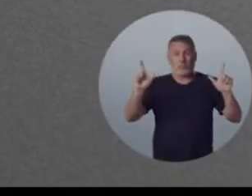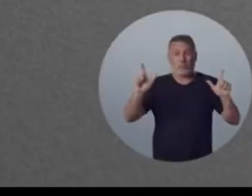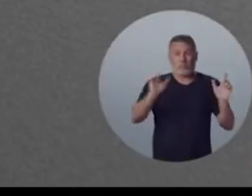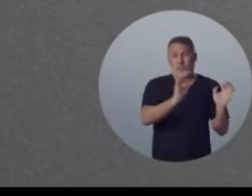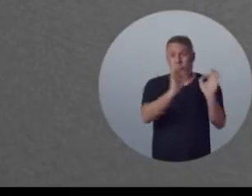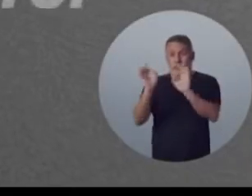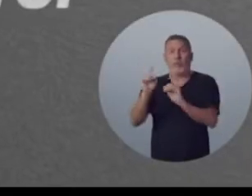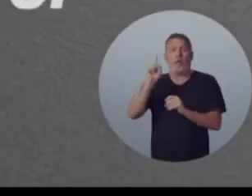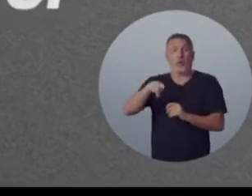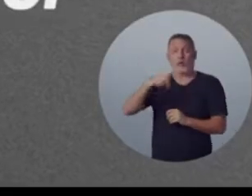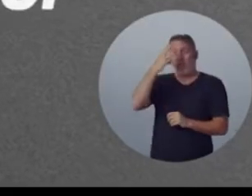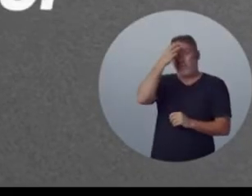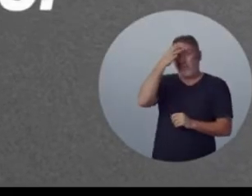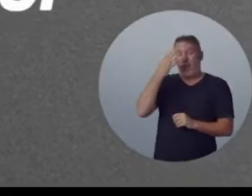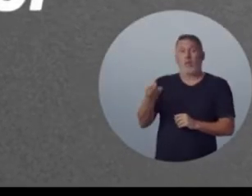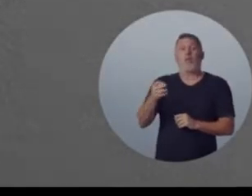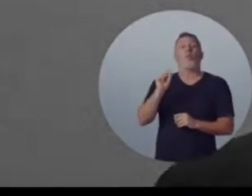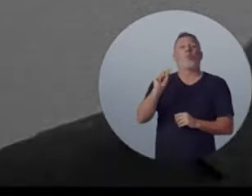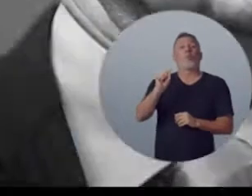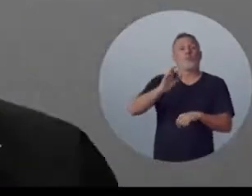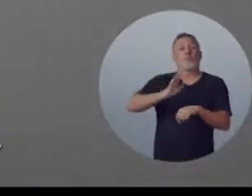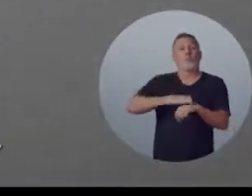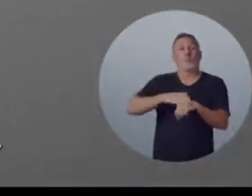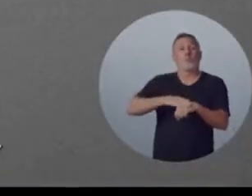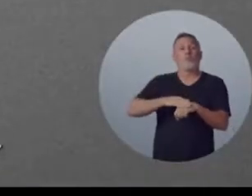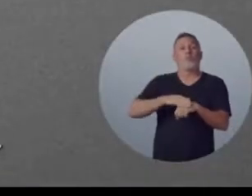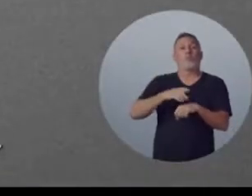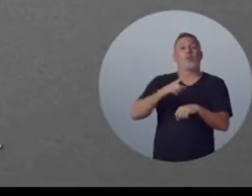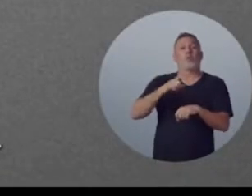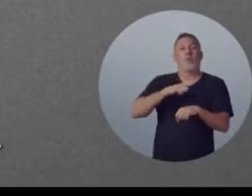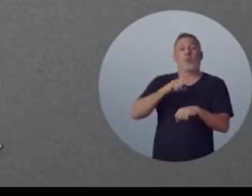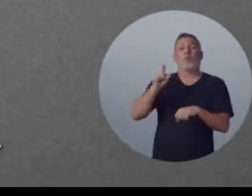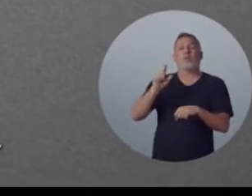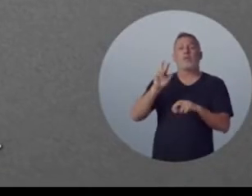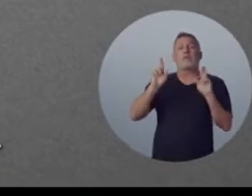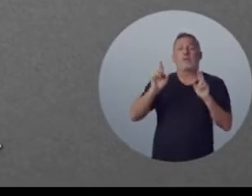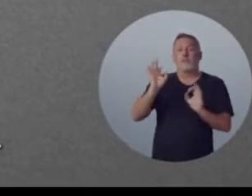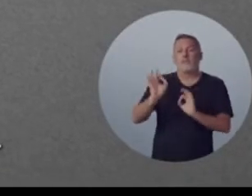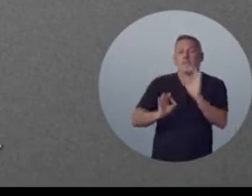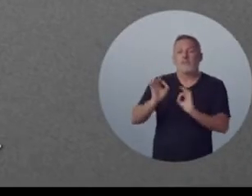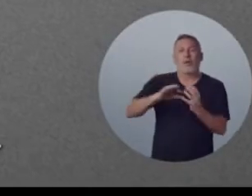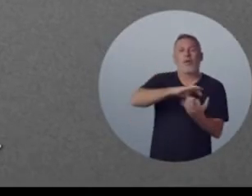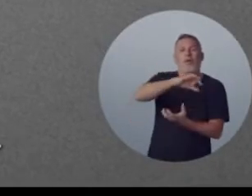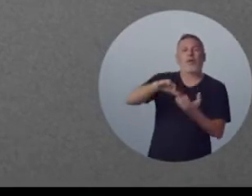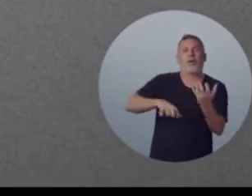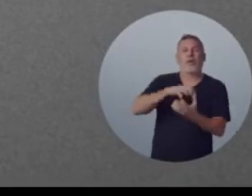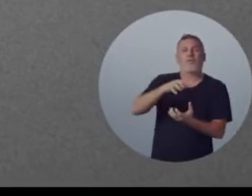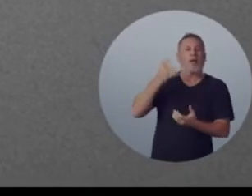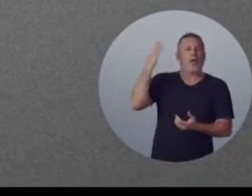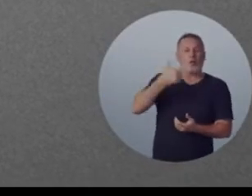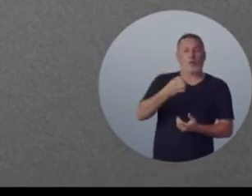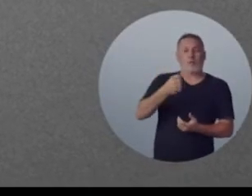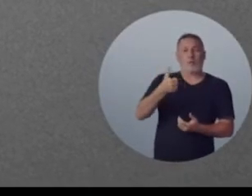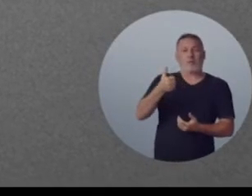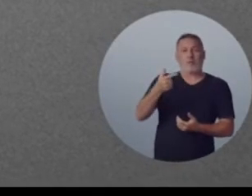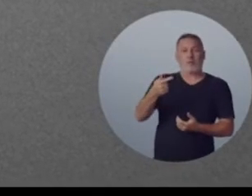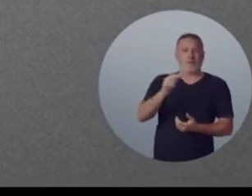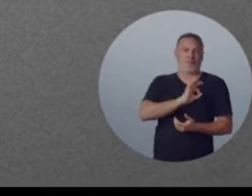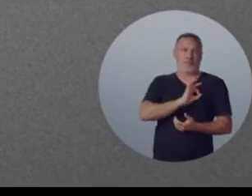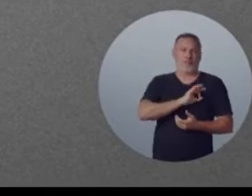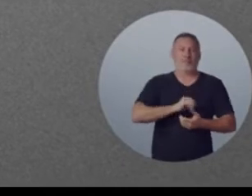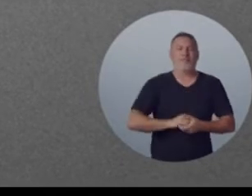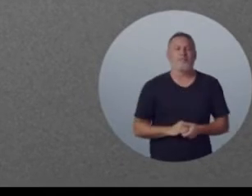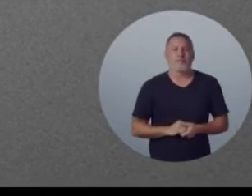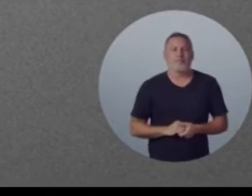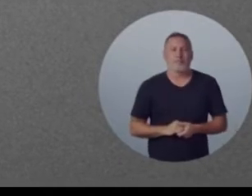Fique agora com o programa de Manato. O candidato que foi apontado como articulador da greve da PM de